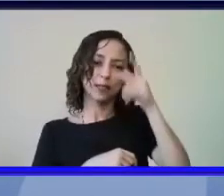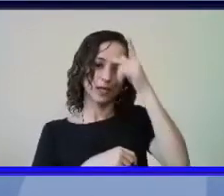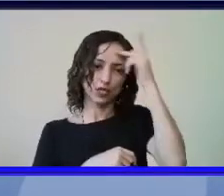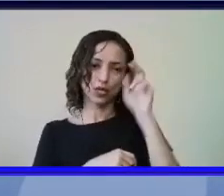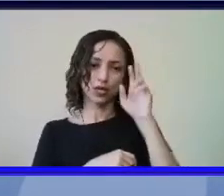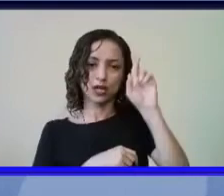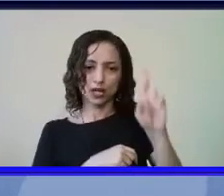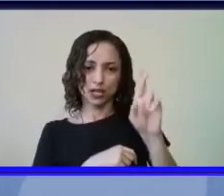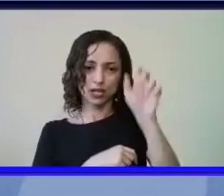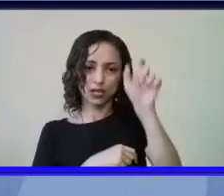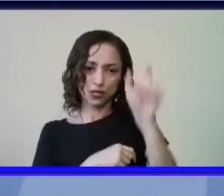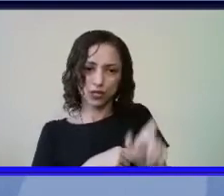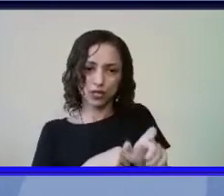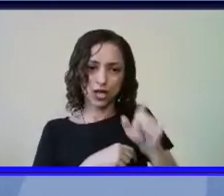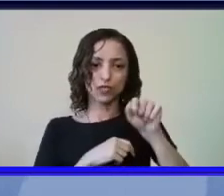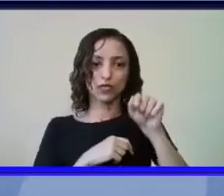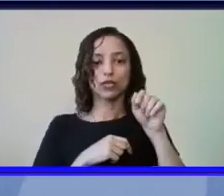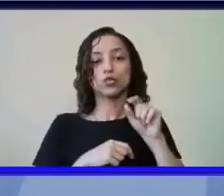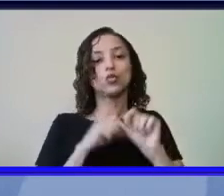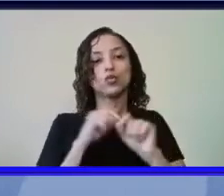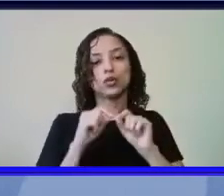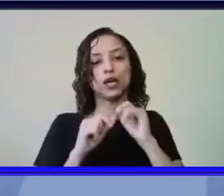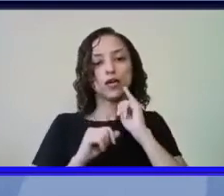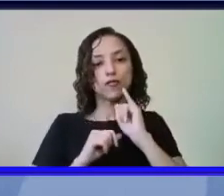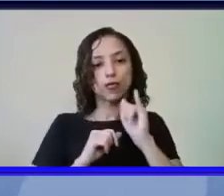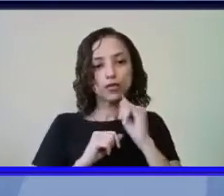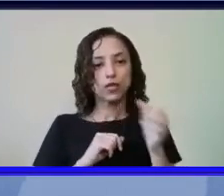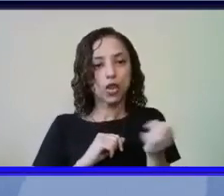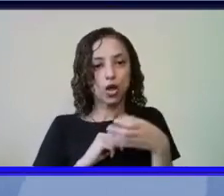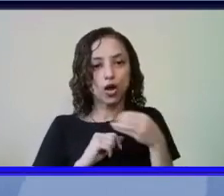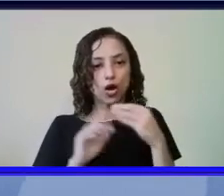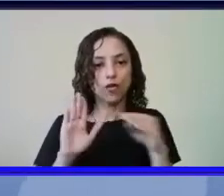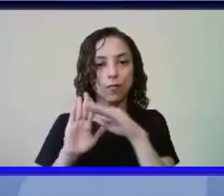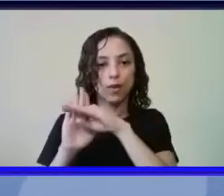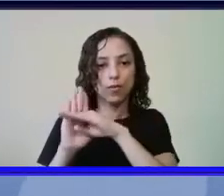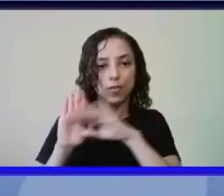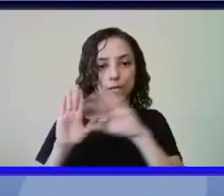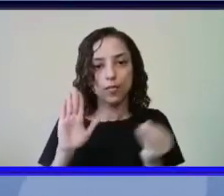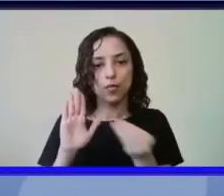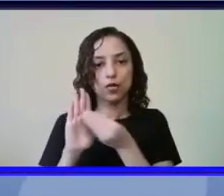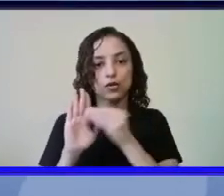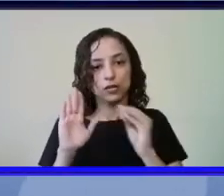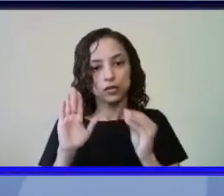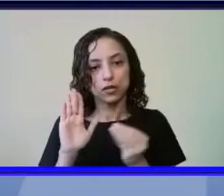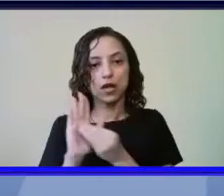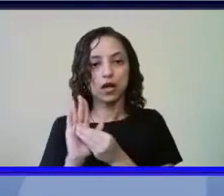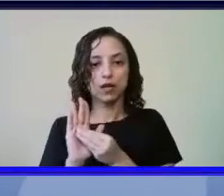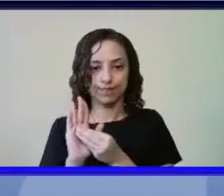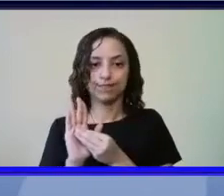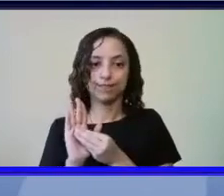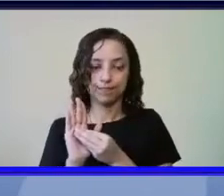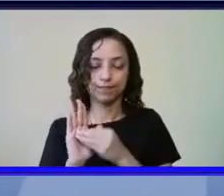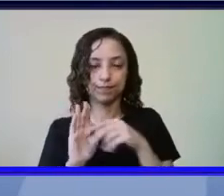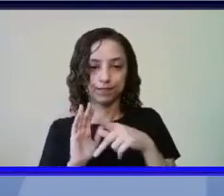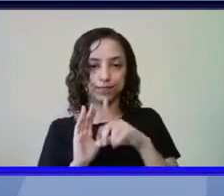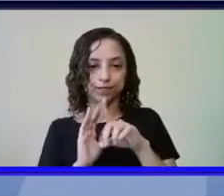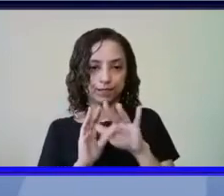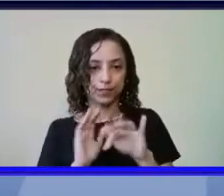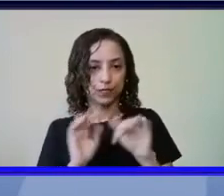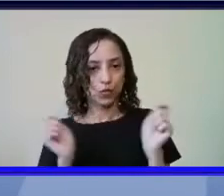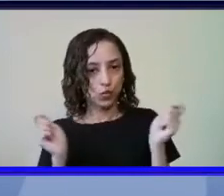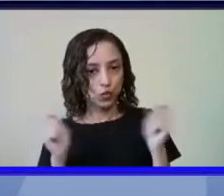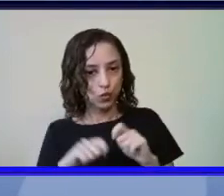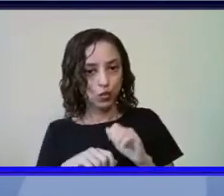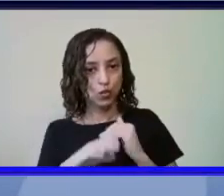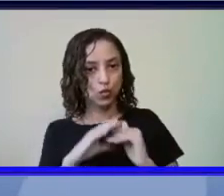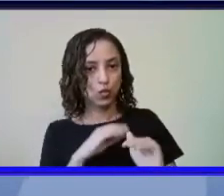em inserir informações no catálogo eu posso fazer